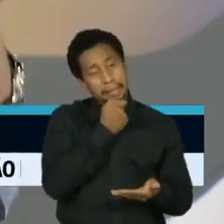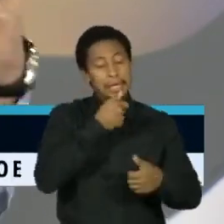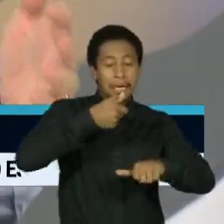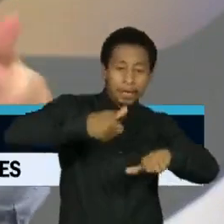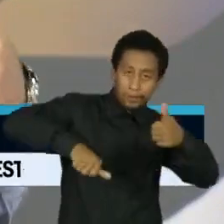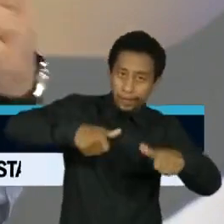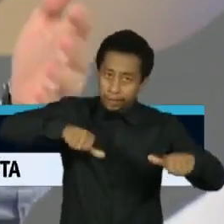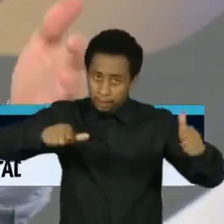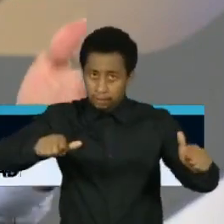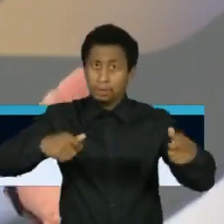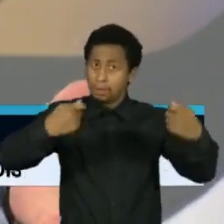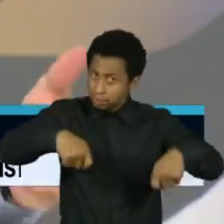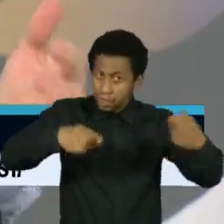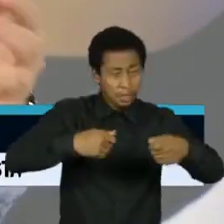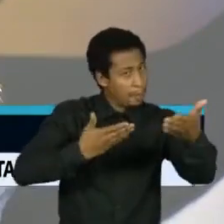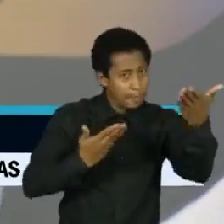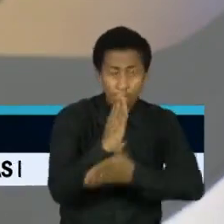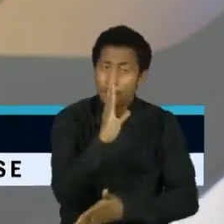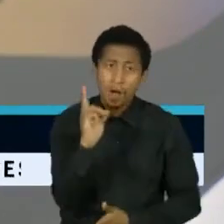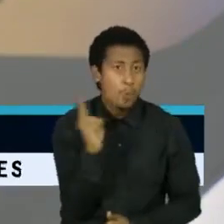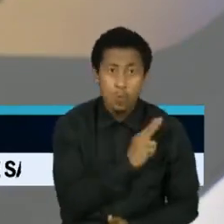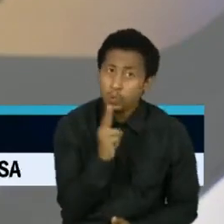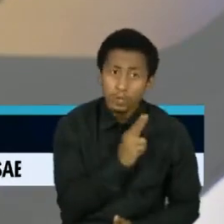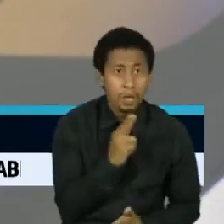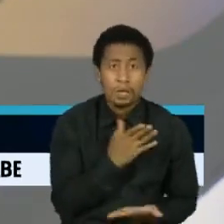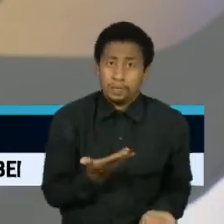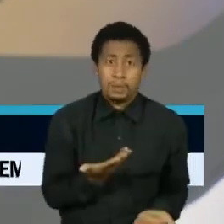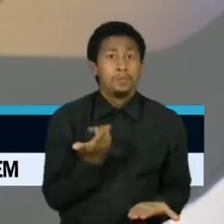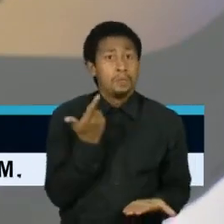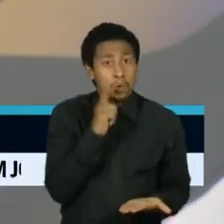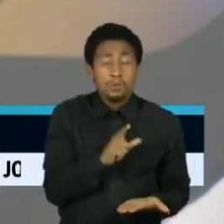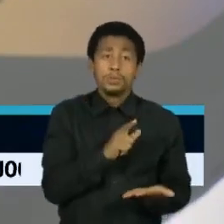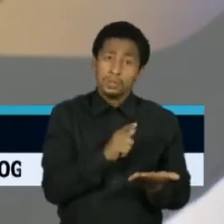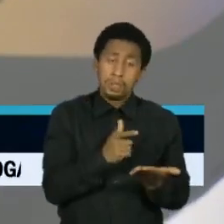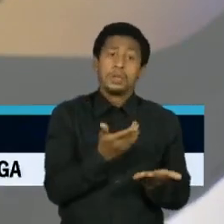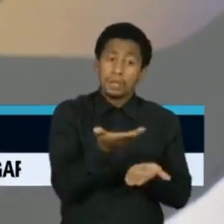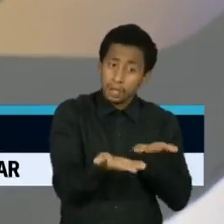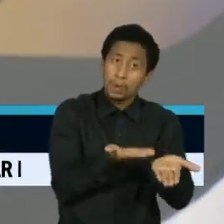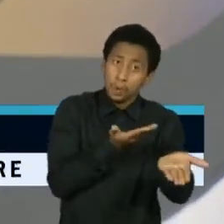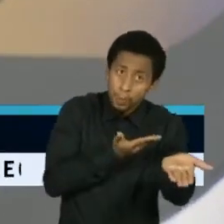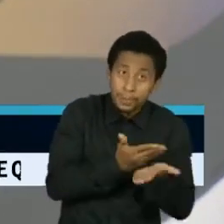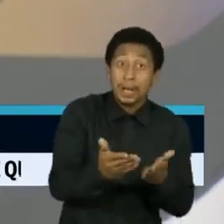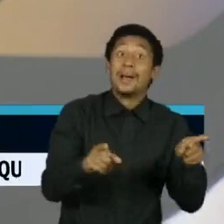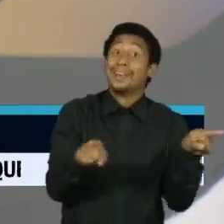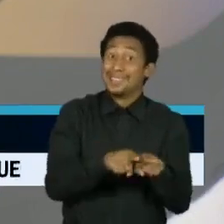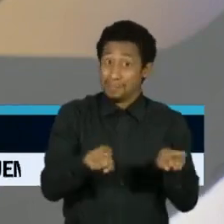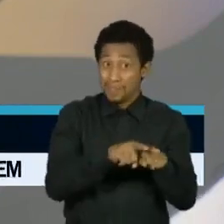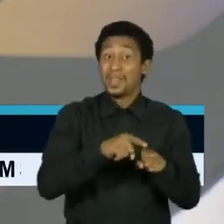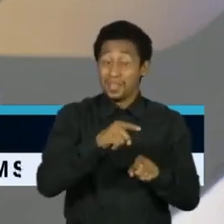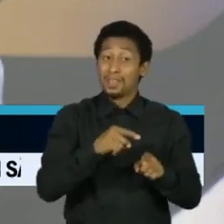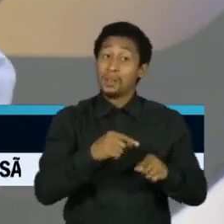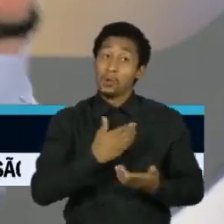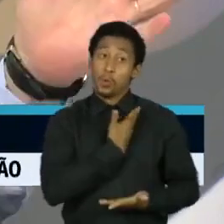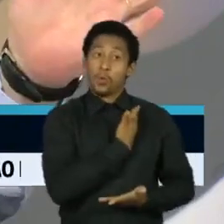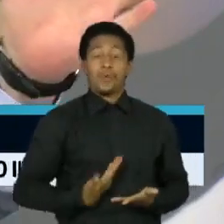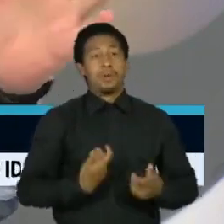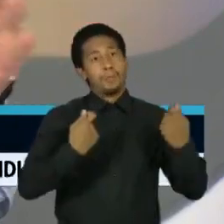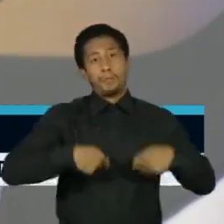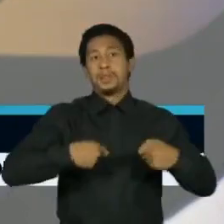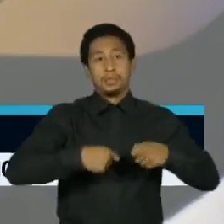analisá-los e aprová-los rapidamente. E aí nós temos que encontrar um jeito de financiá-los, porque eles são um pouco mais caros. Não são